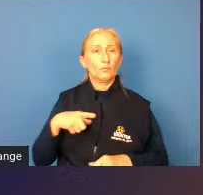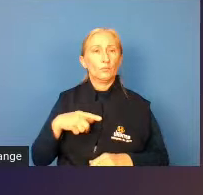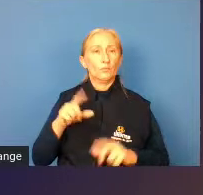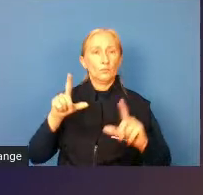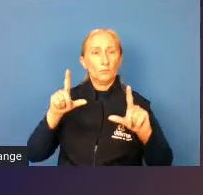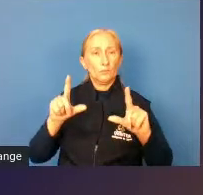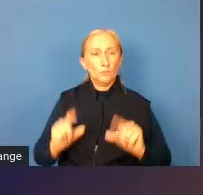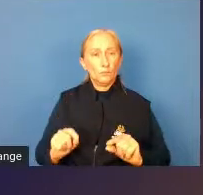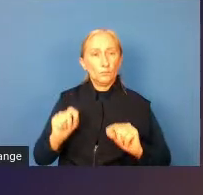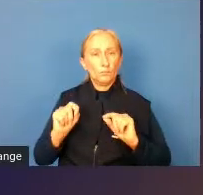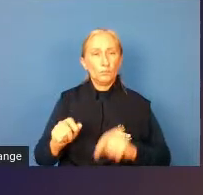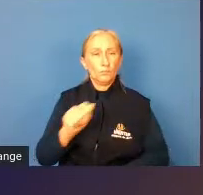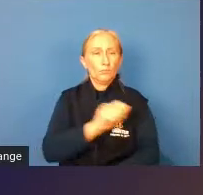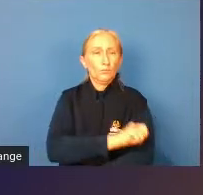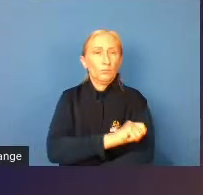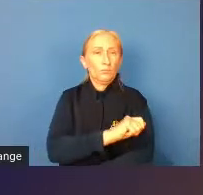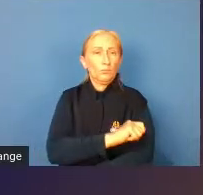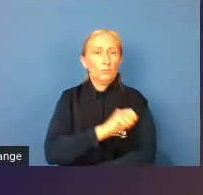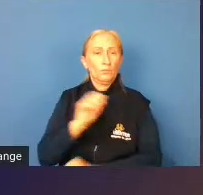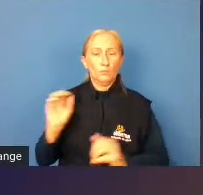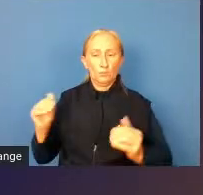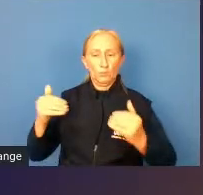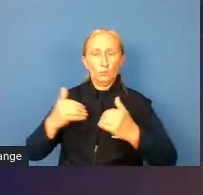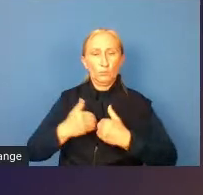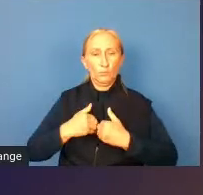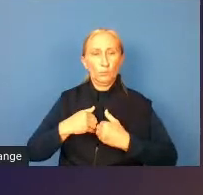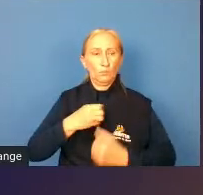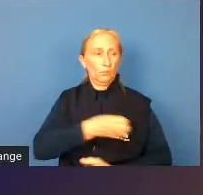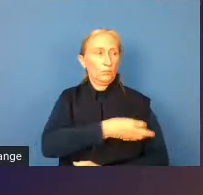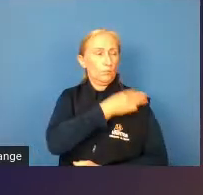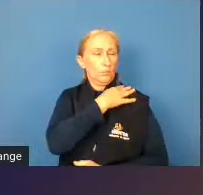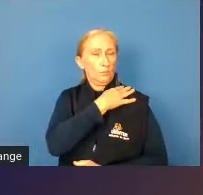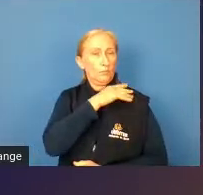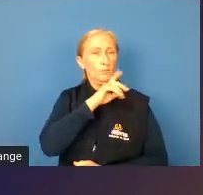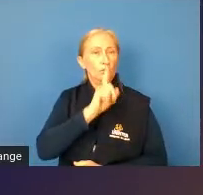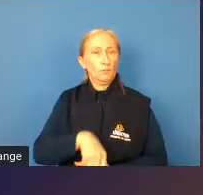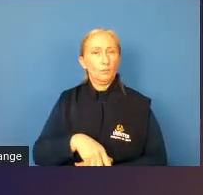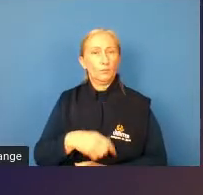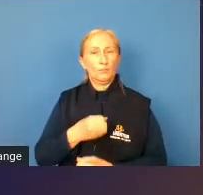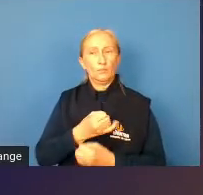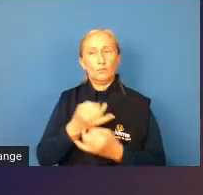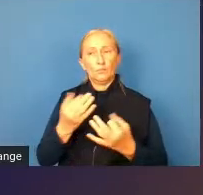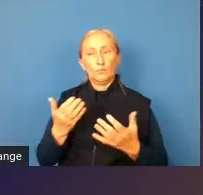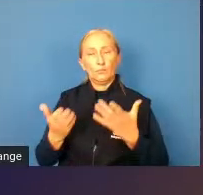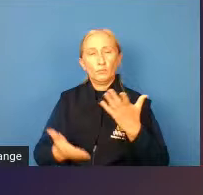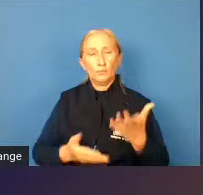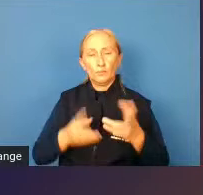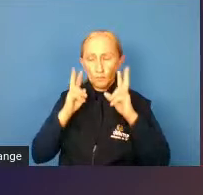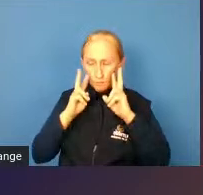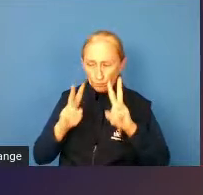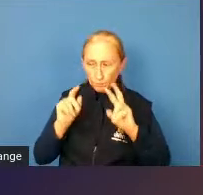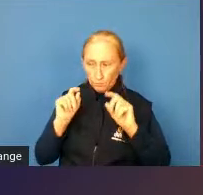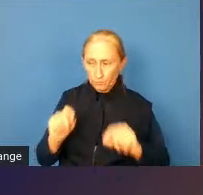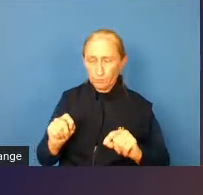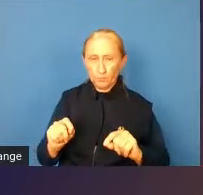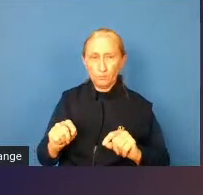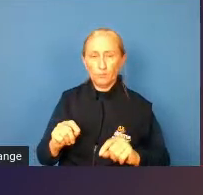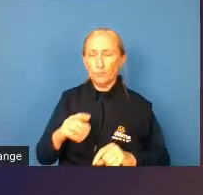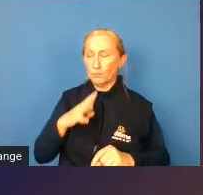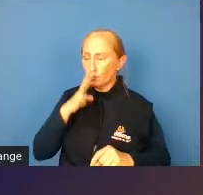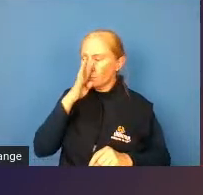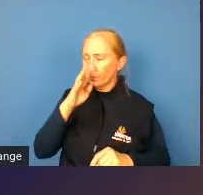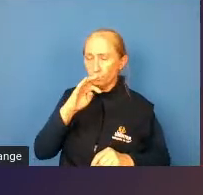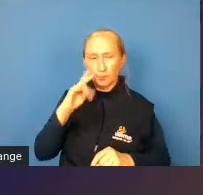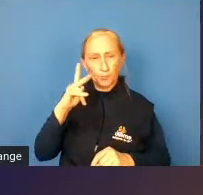diminuição dos alunos autistas no ensino médio por conta a gente vê uma hipótese